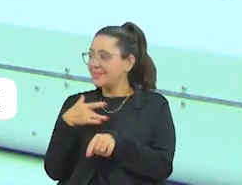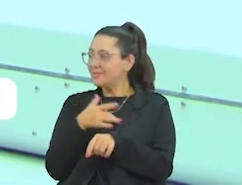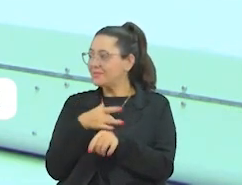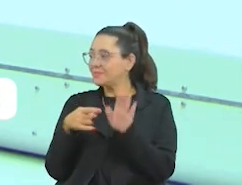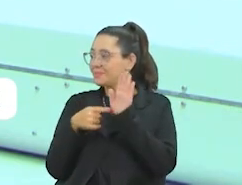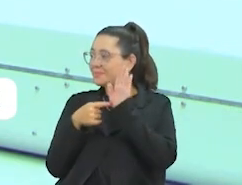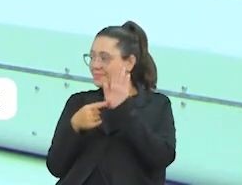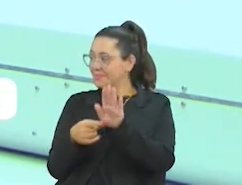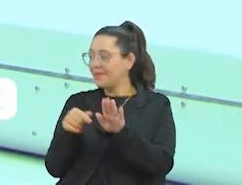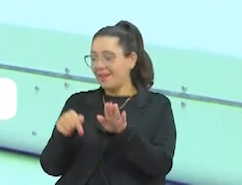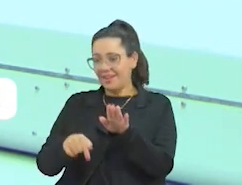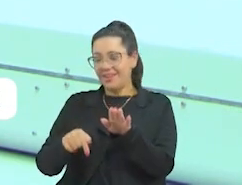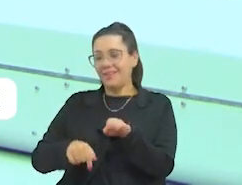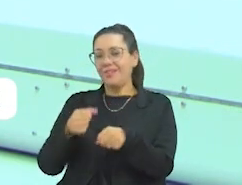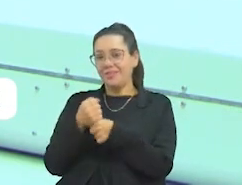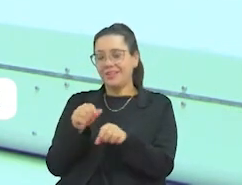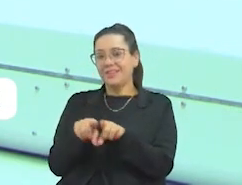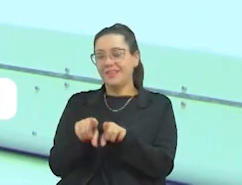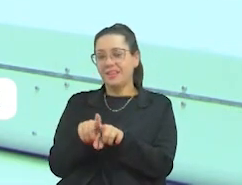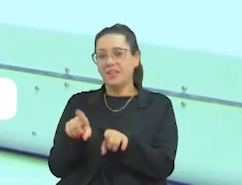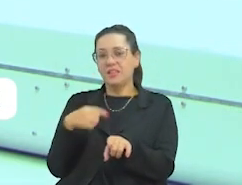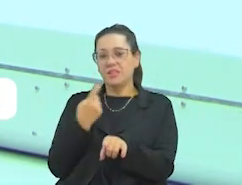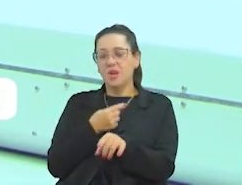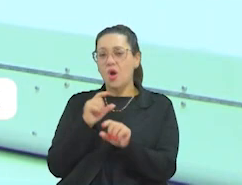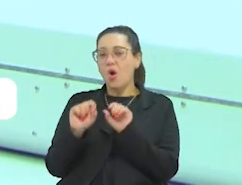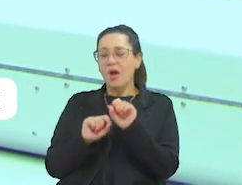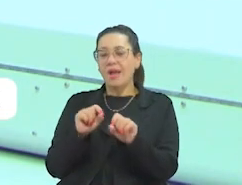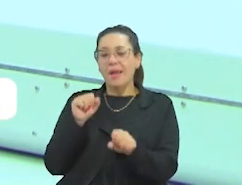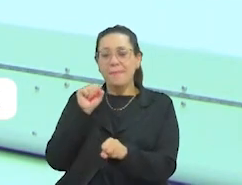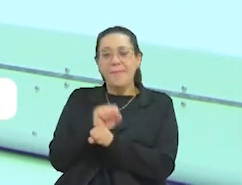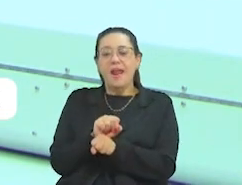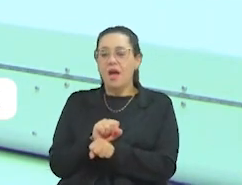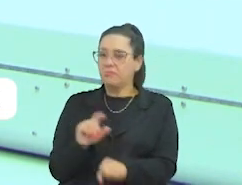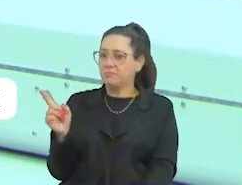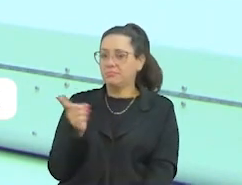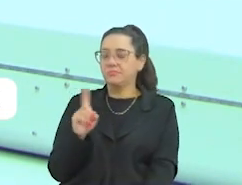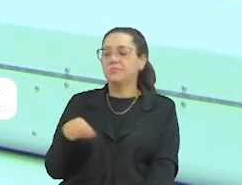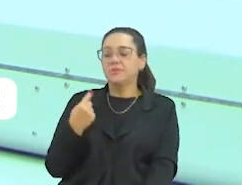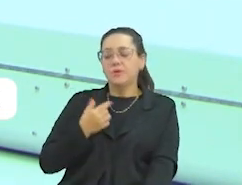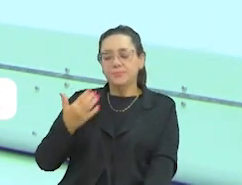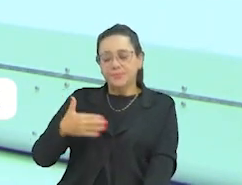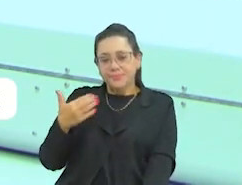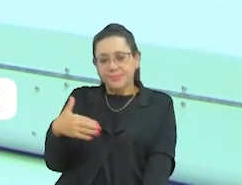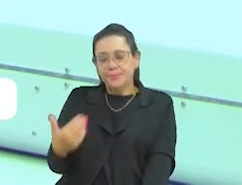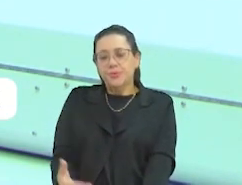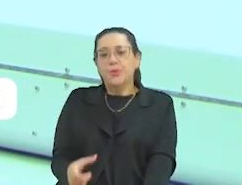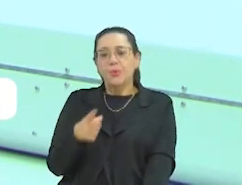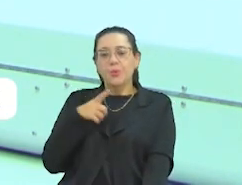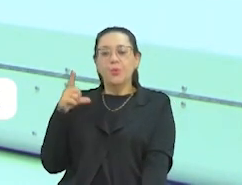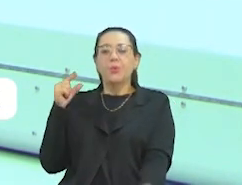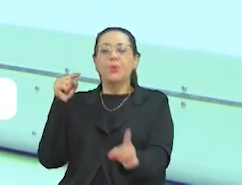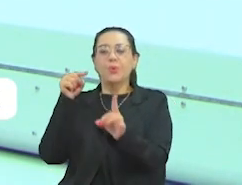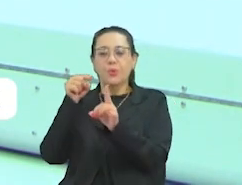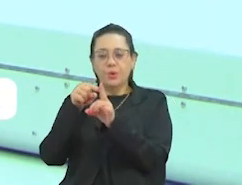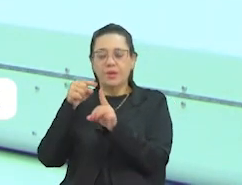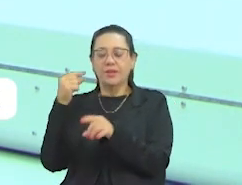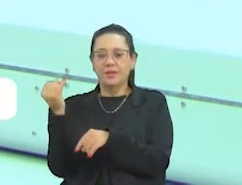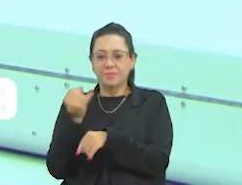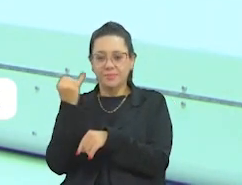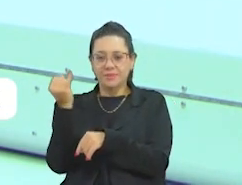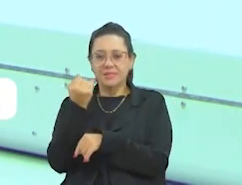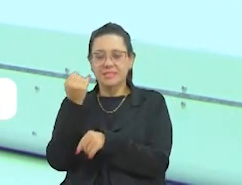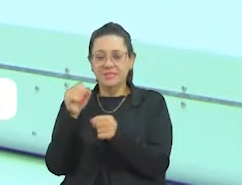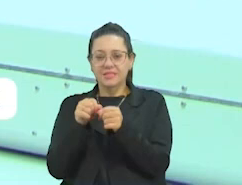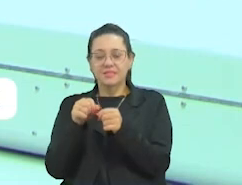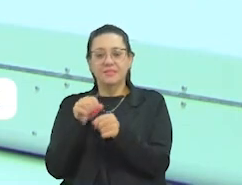em Votuporanga, mas nós não podemos traparar, né? Nós temos aí como objetivo algumas